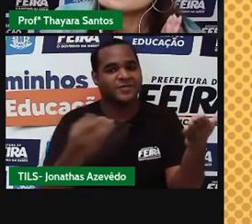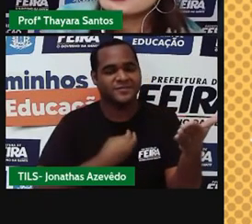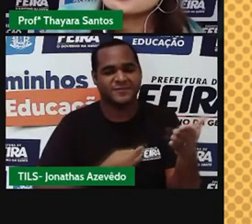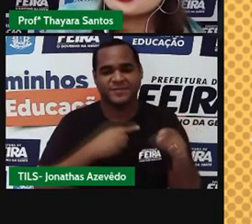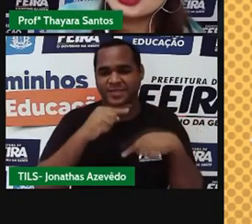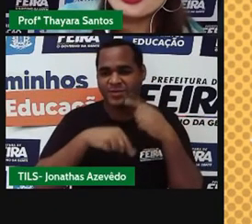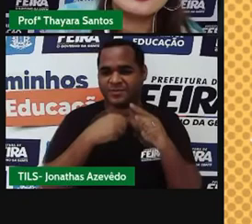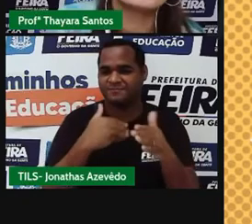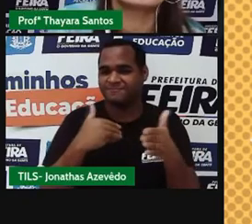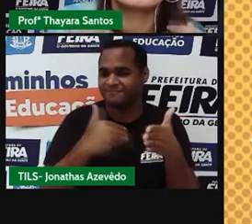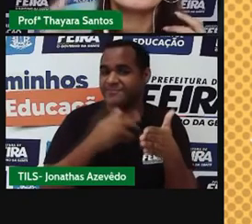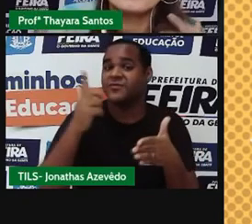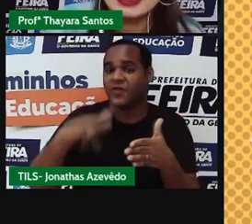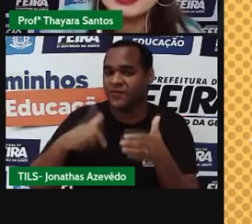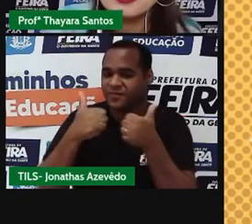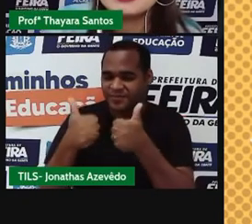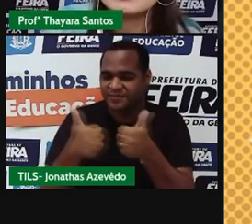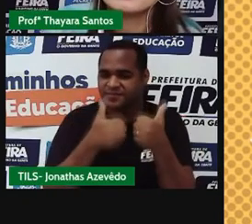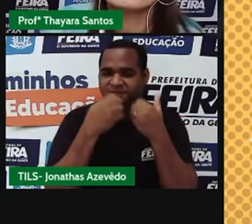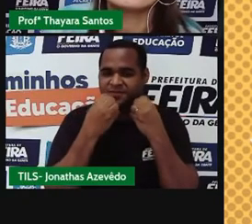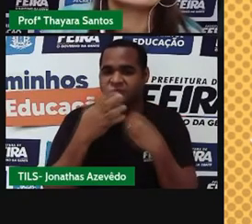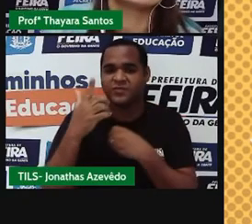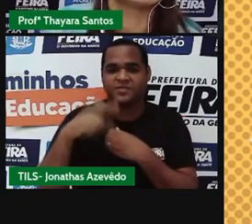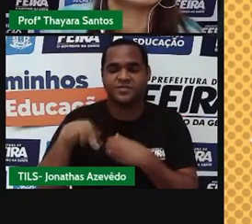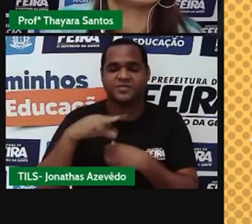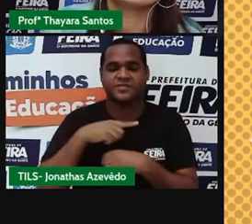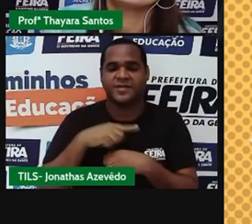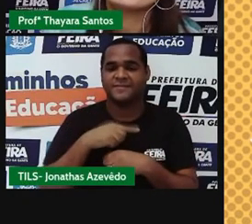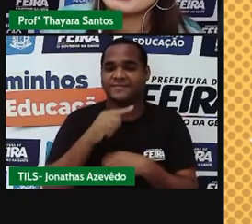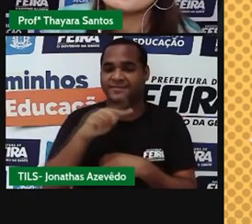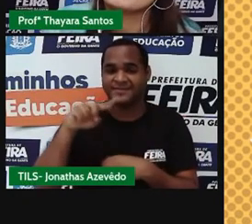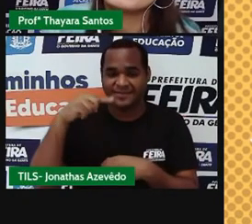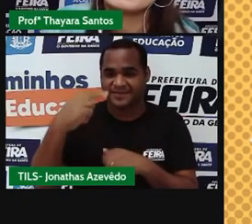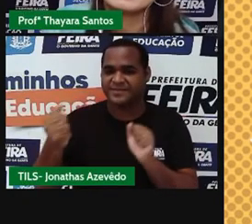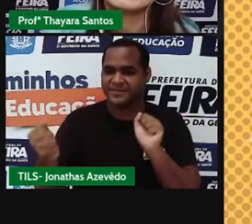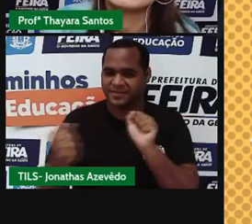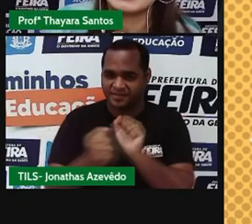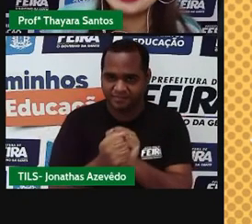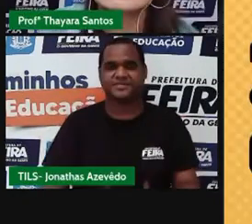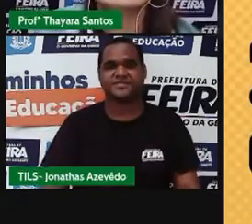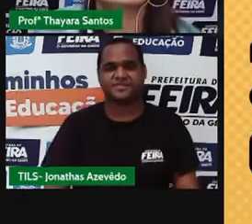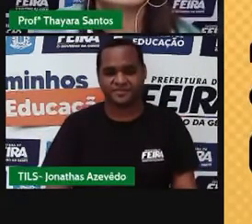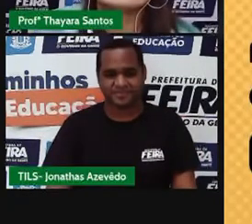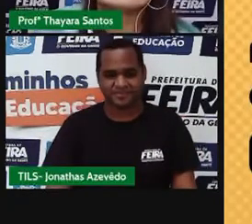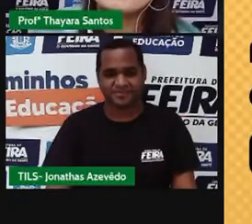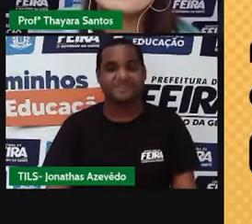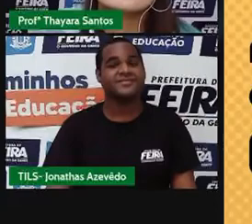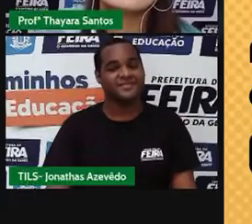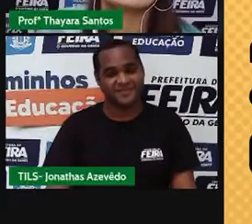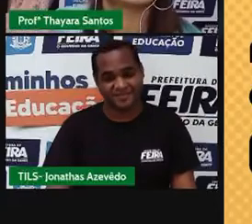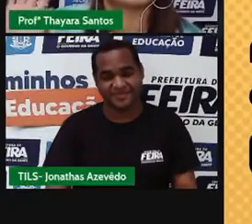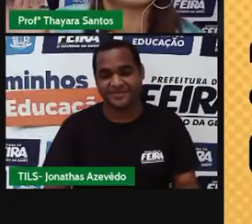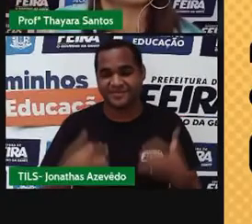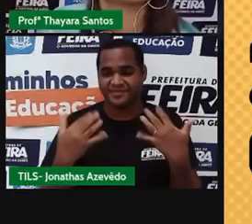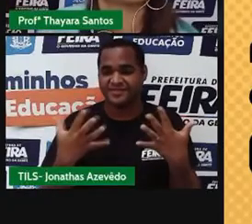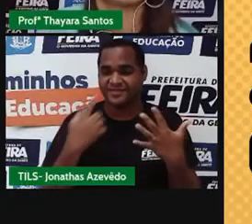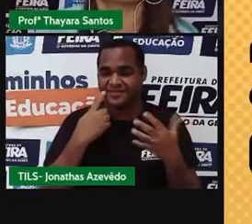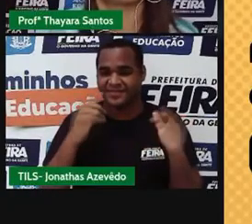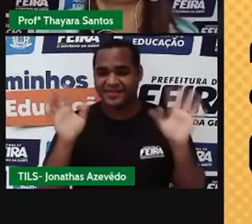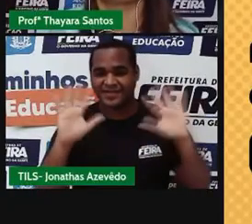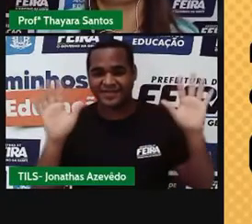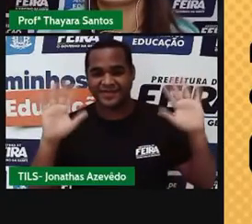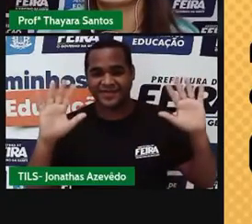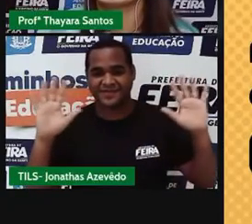em breve a gente está junto de novo, porque vai começar o próximo ano leitivo e estaremos juntos aqui, tá? Então, pessoal, até mais. Tchau,